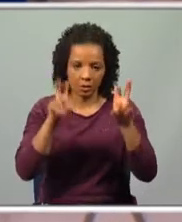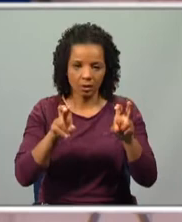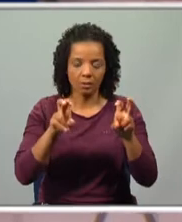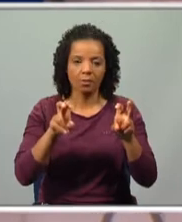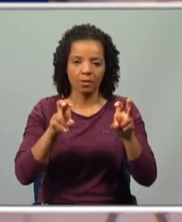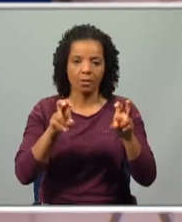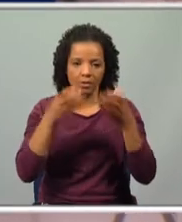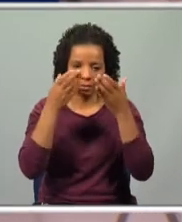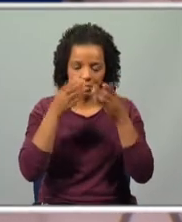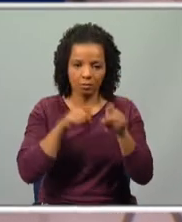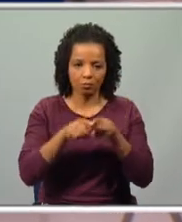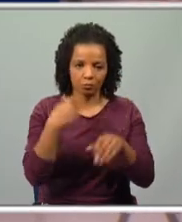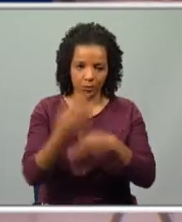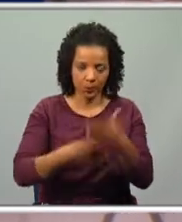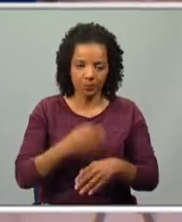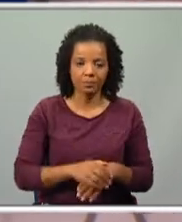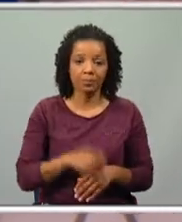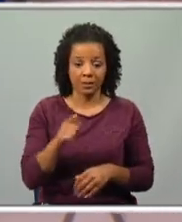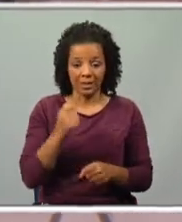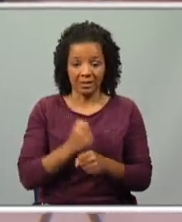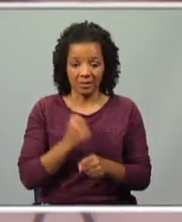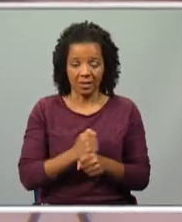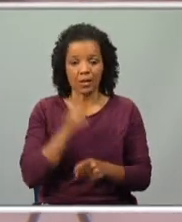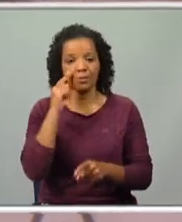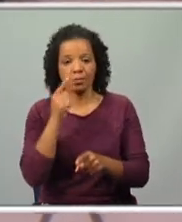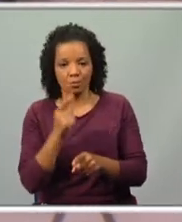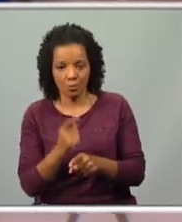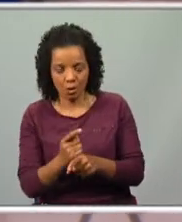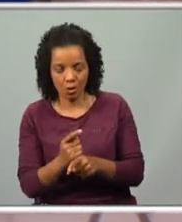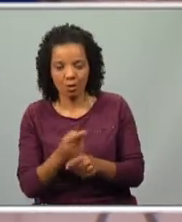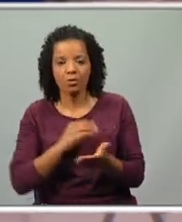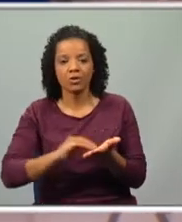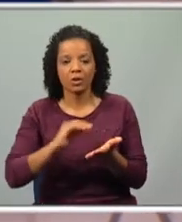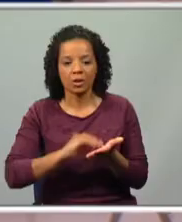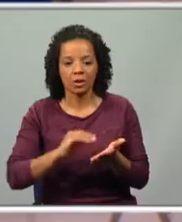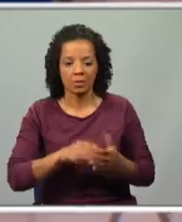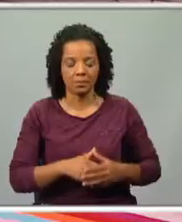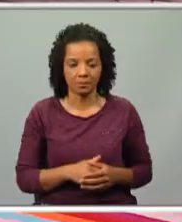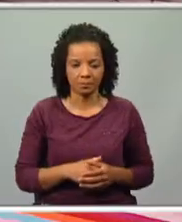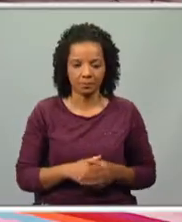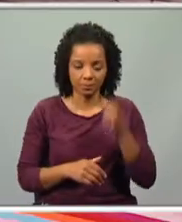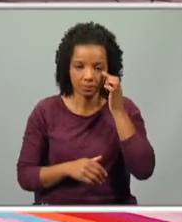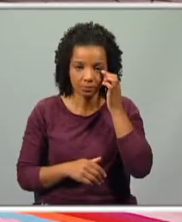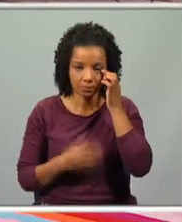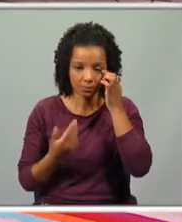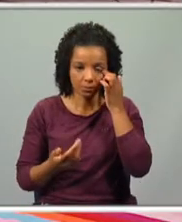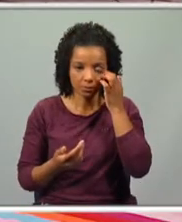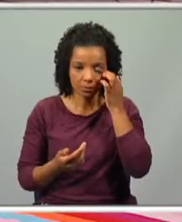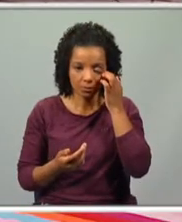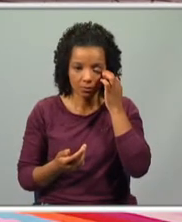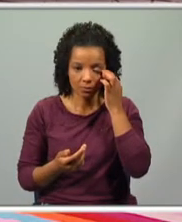por conciliar essa sua atividade com a atividade da escrita, com a atividade do escritor. E vamos continuar.